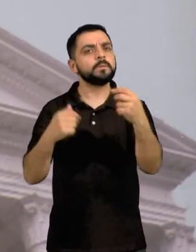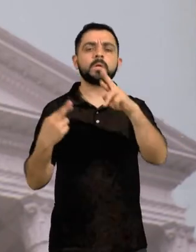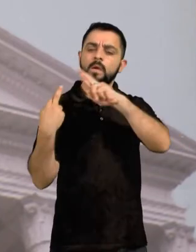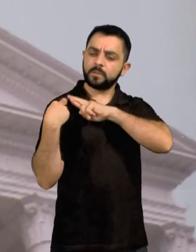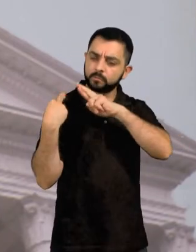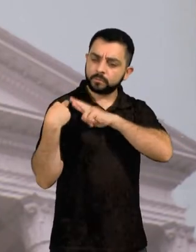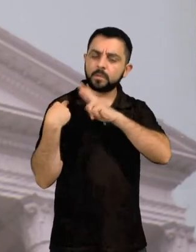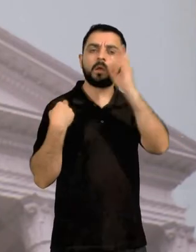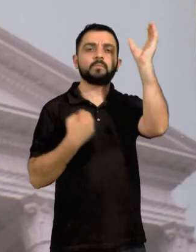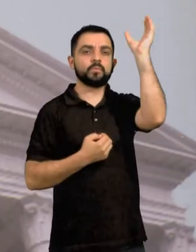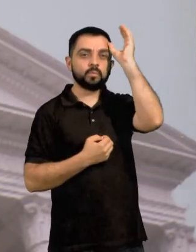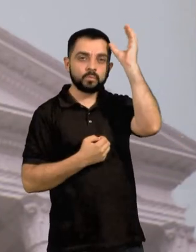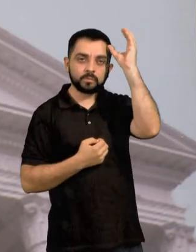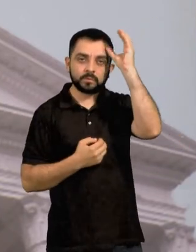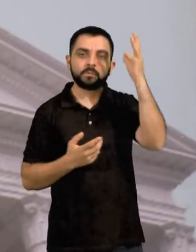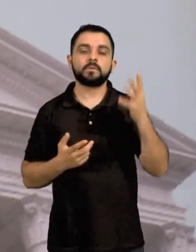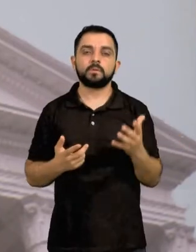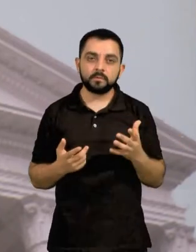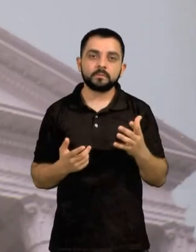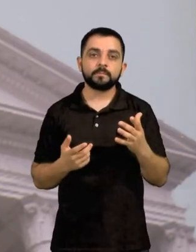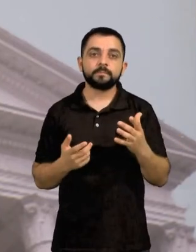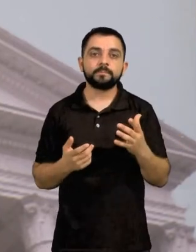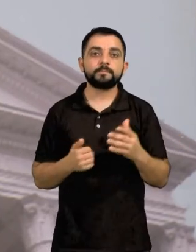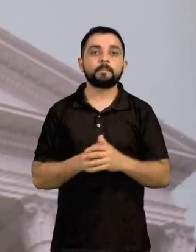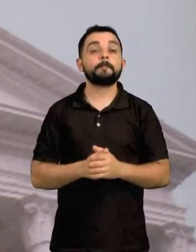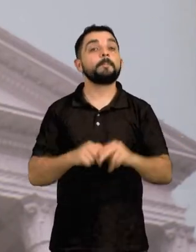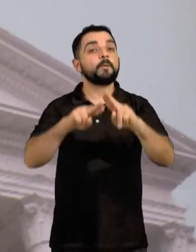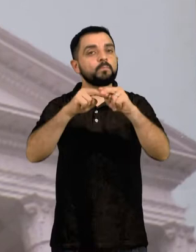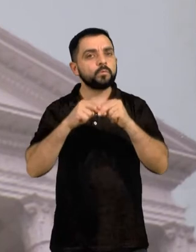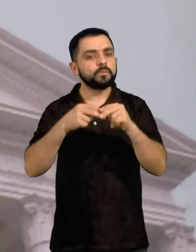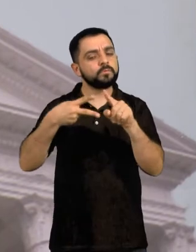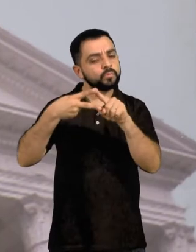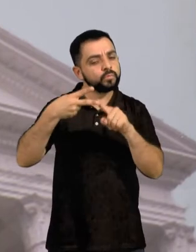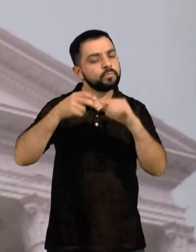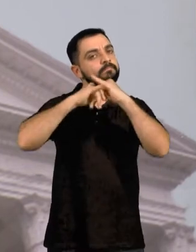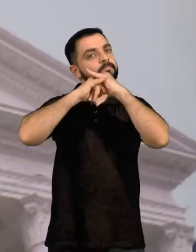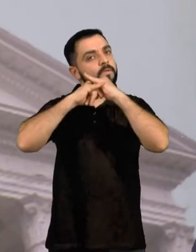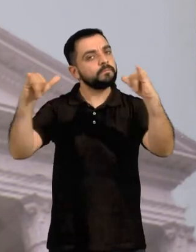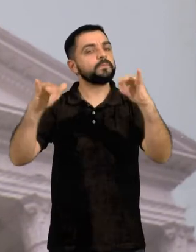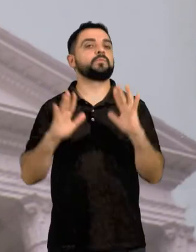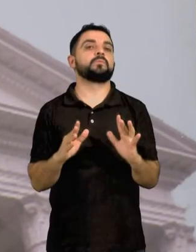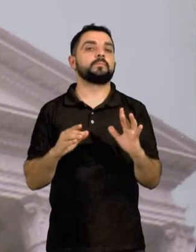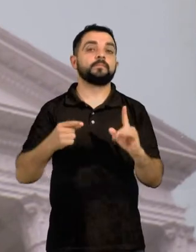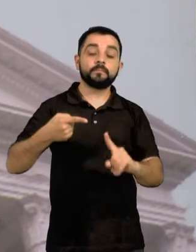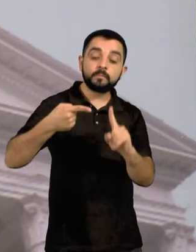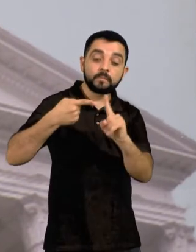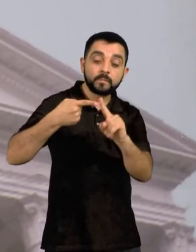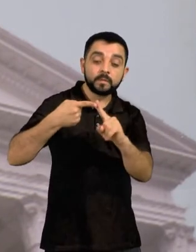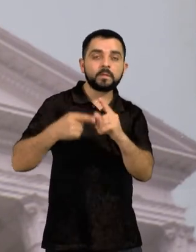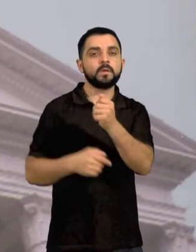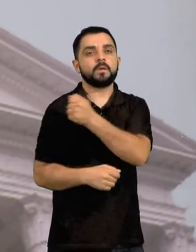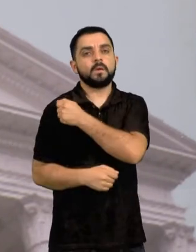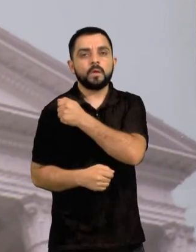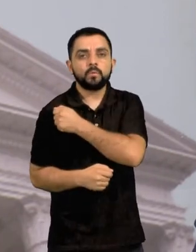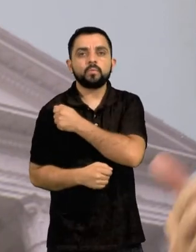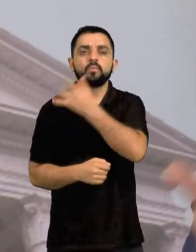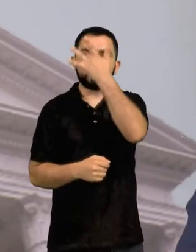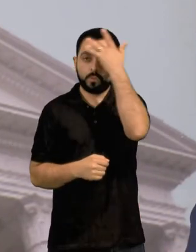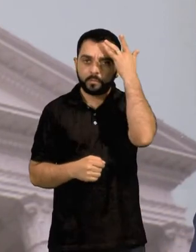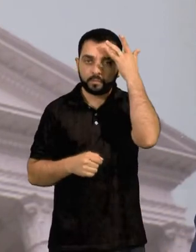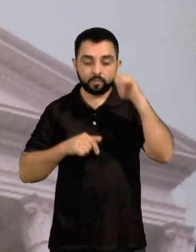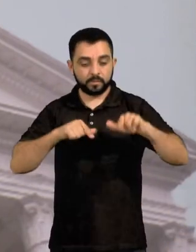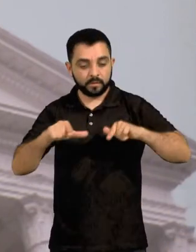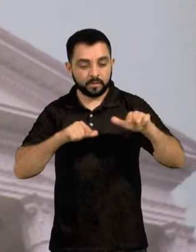solidariedade, senso institucional. E eu faço, por isso, dois apelos finais. Que nossos estudantes e trabalhadores que não